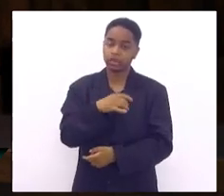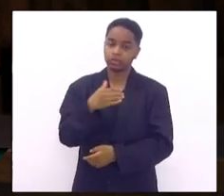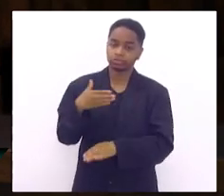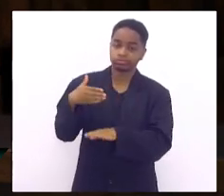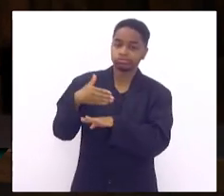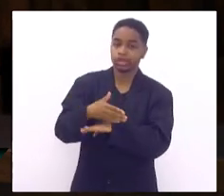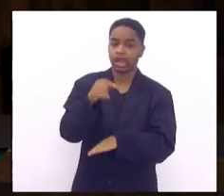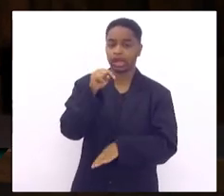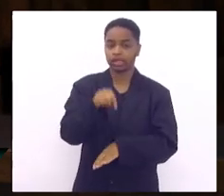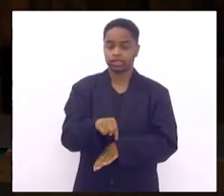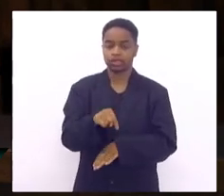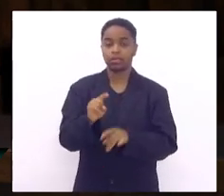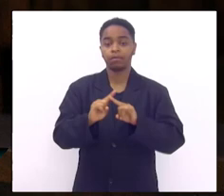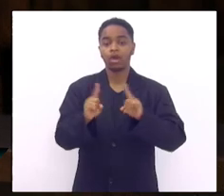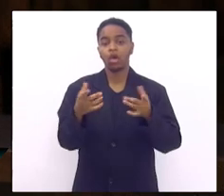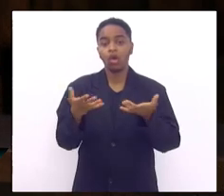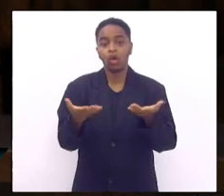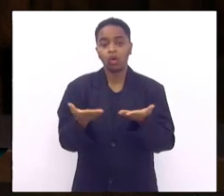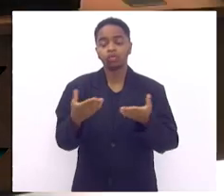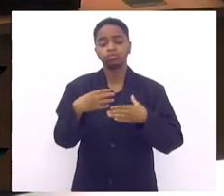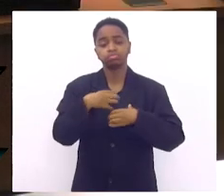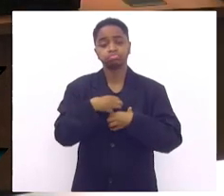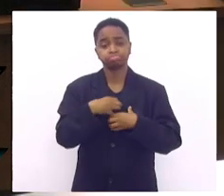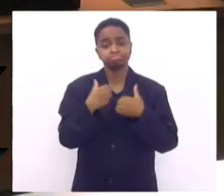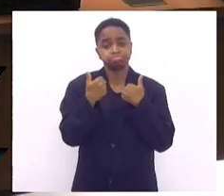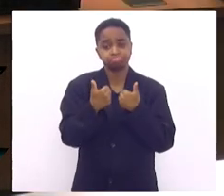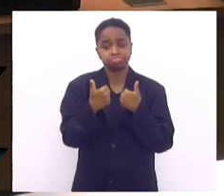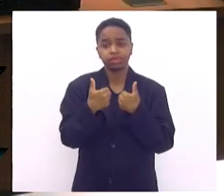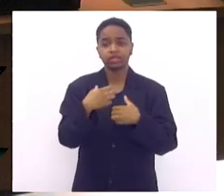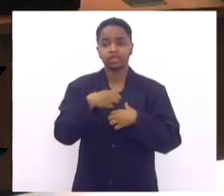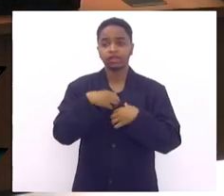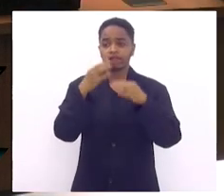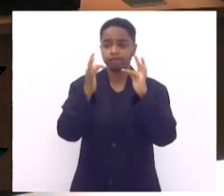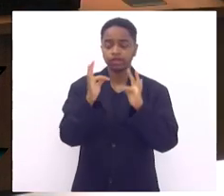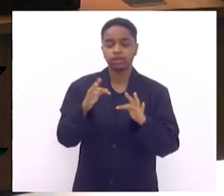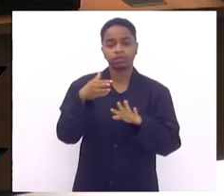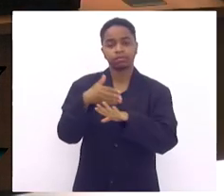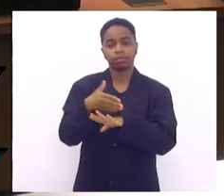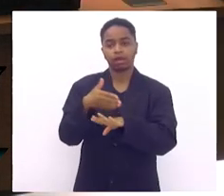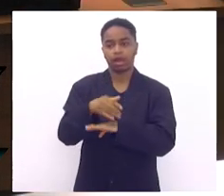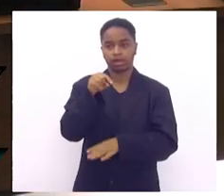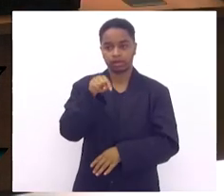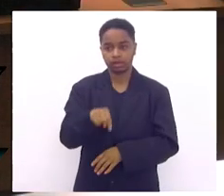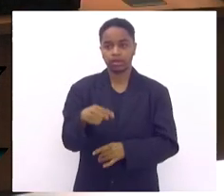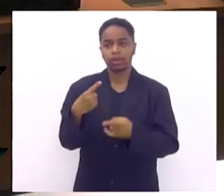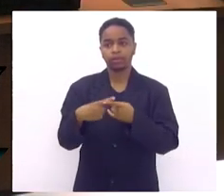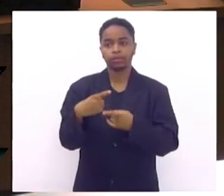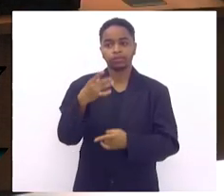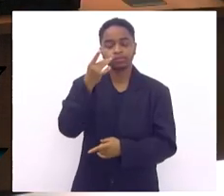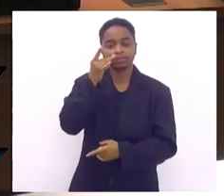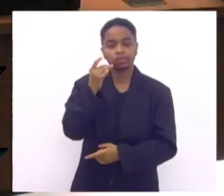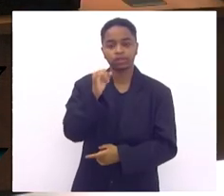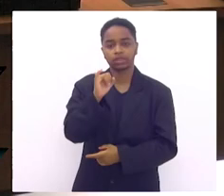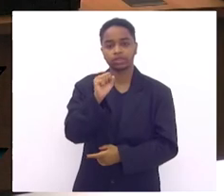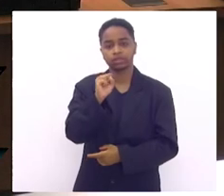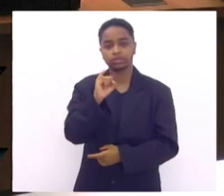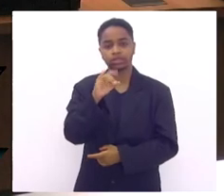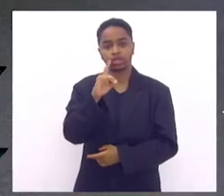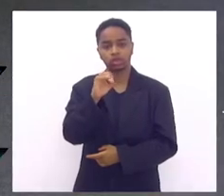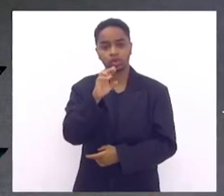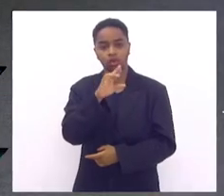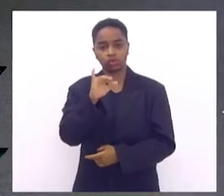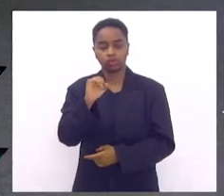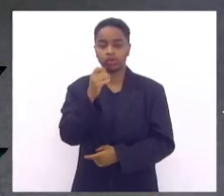mas hoje eu me senti muito tranquilo e muito feliz de estar aqui com a presença do doutor Isidoro falando coisas